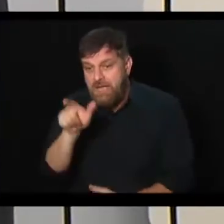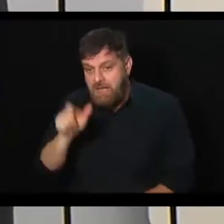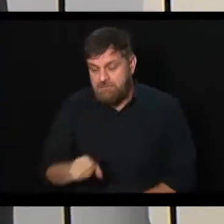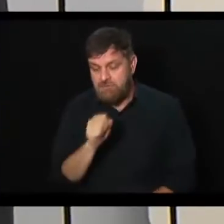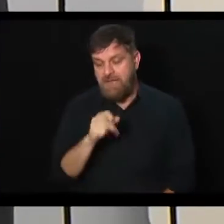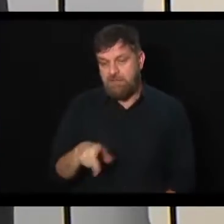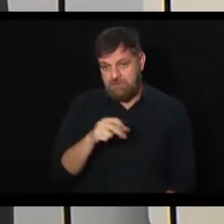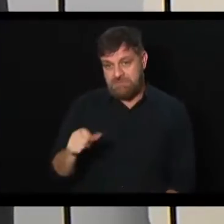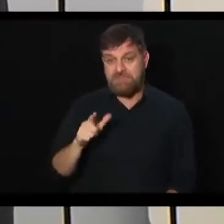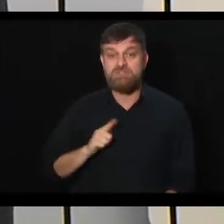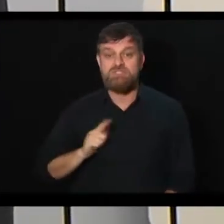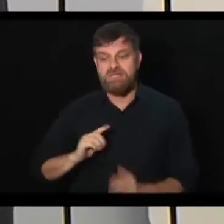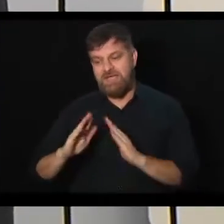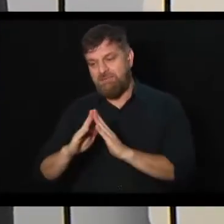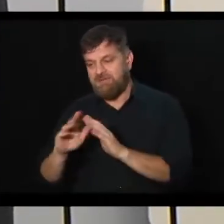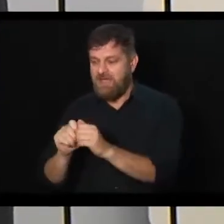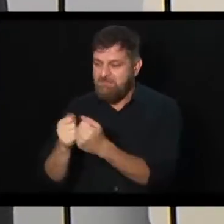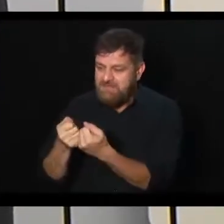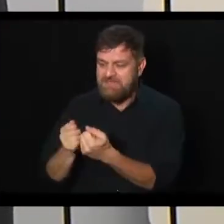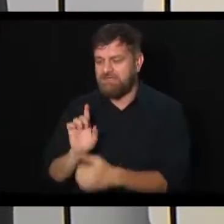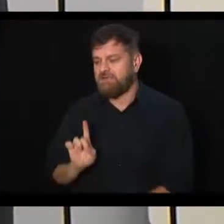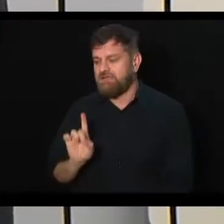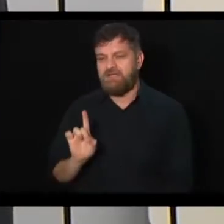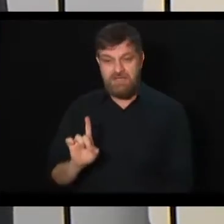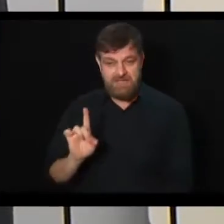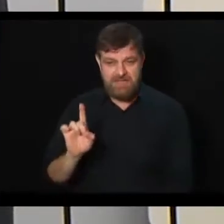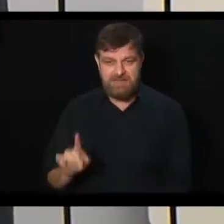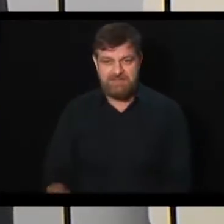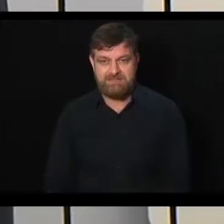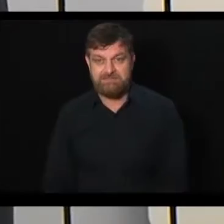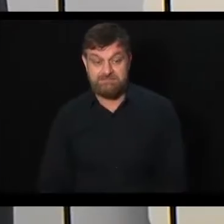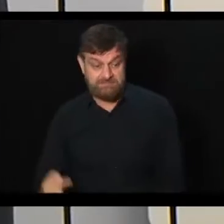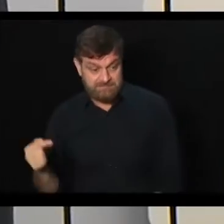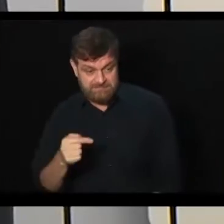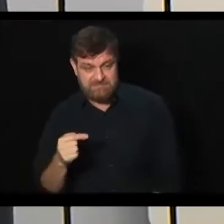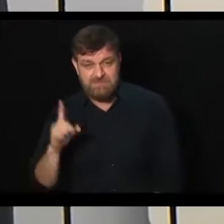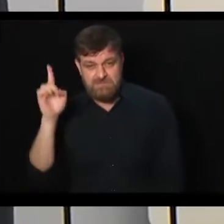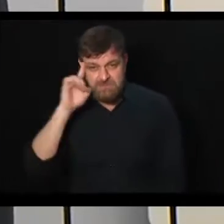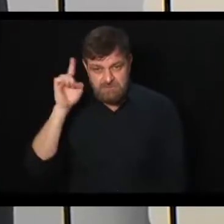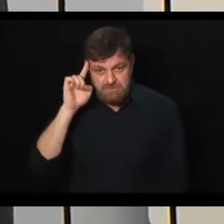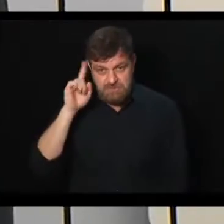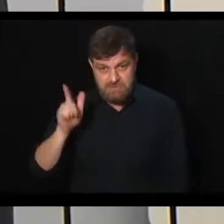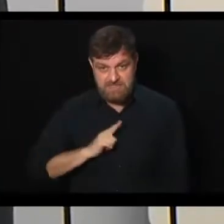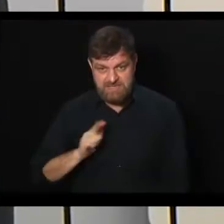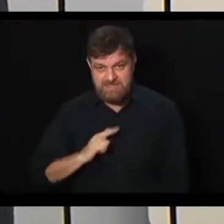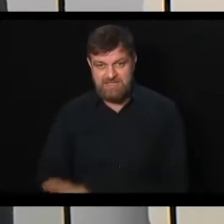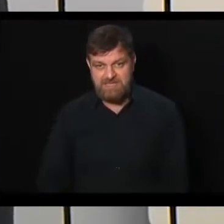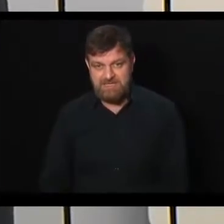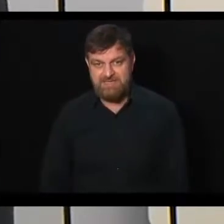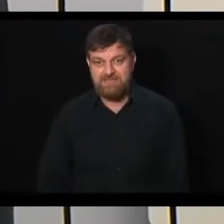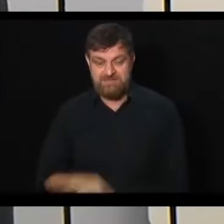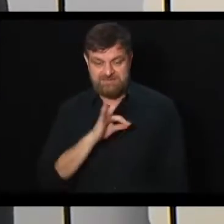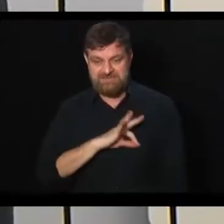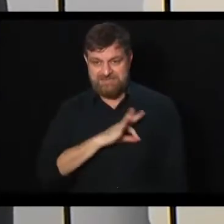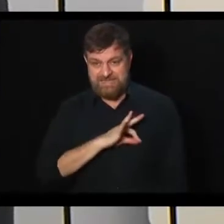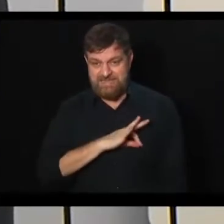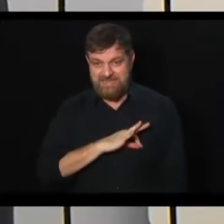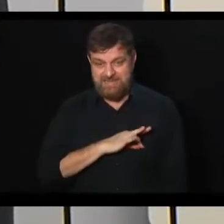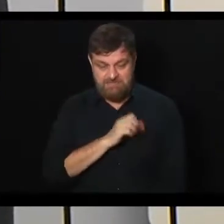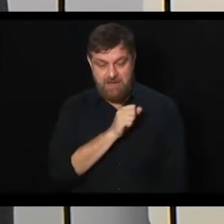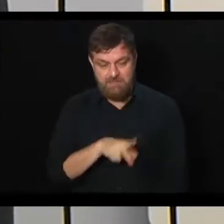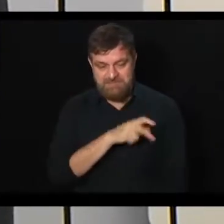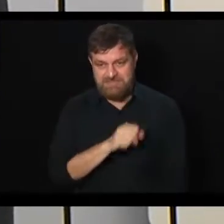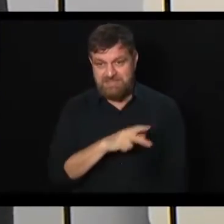sustentava a padaria, muitos comerciantes falam, olha, no dia que a previdência paga, quando sai o